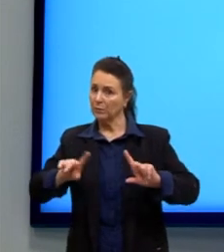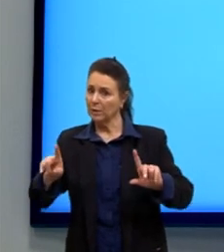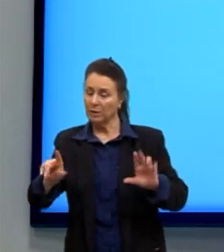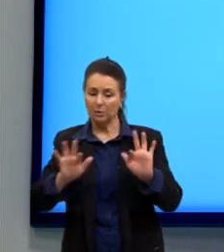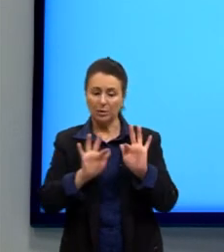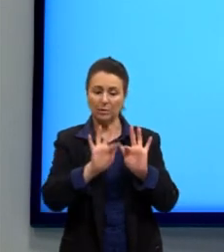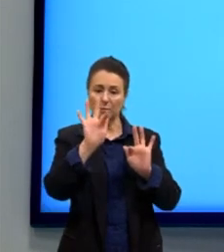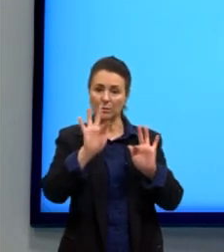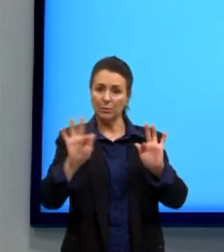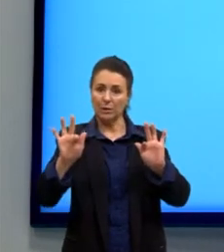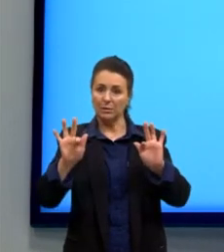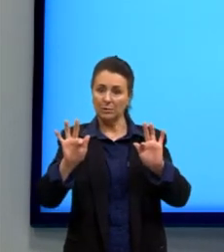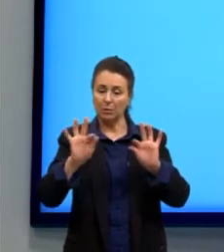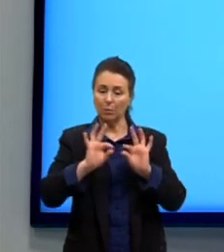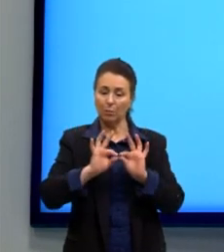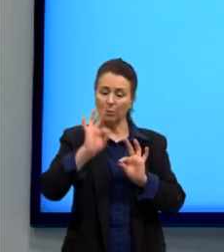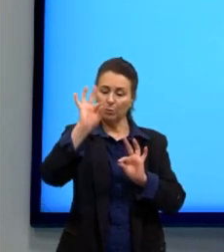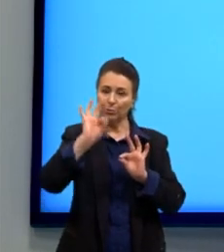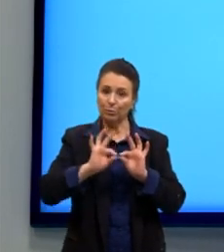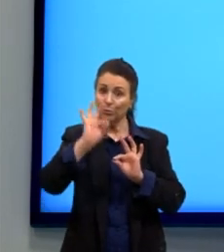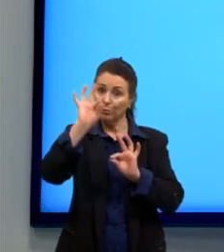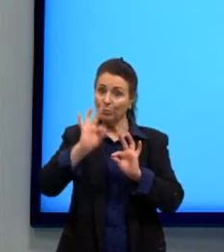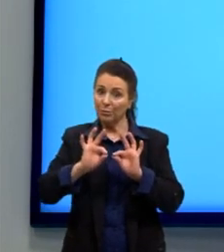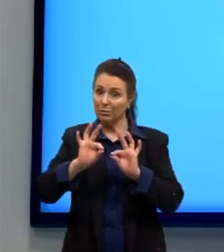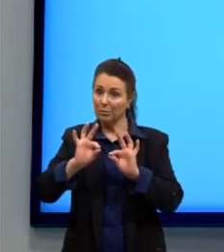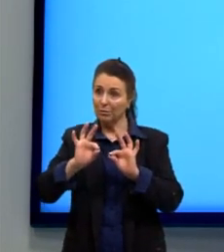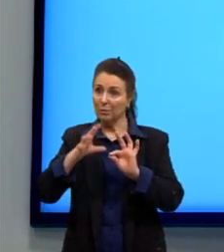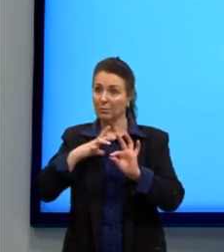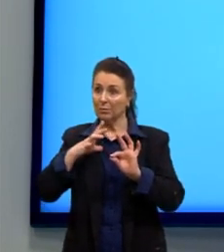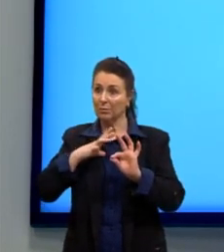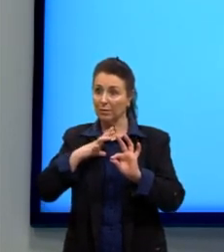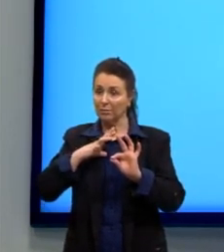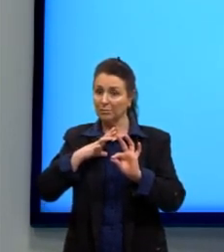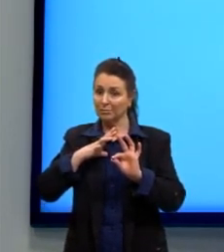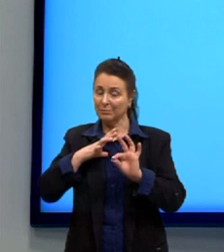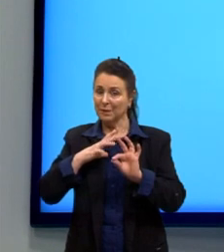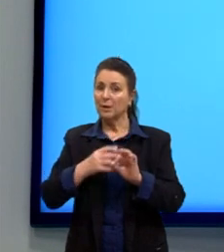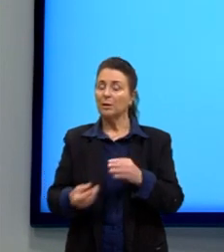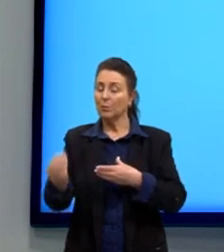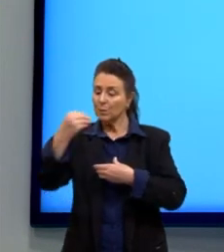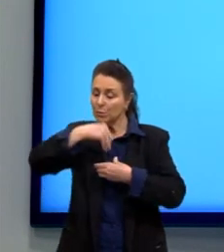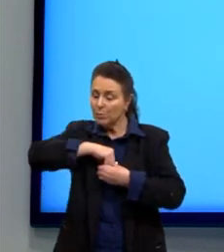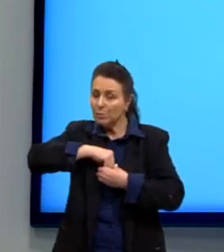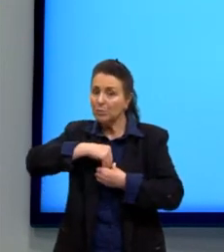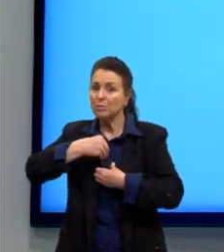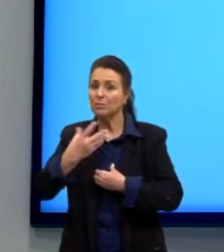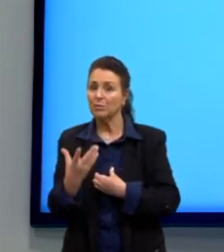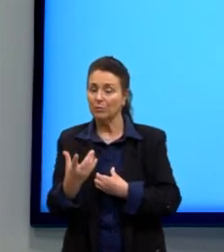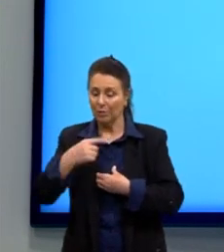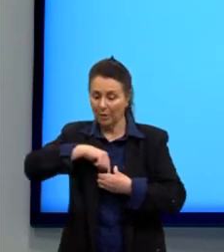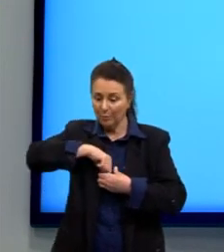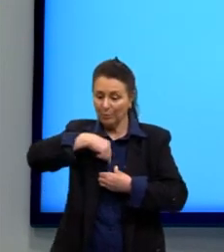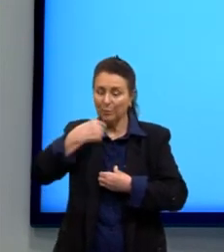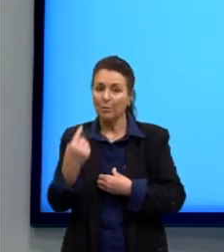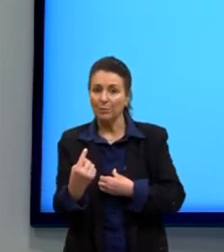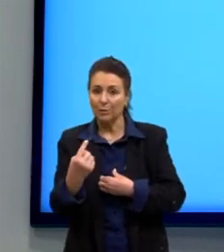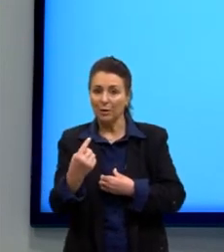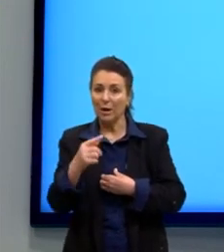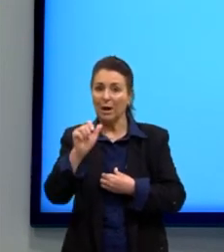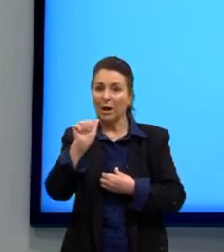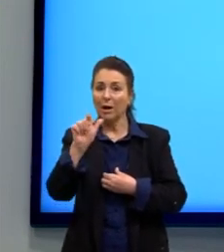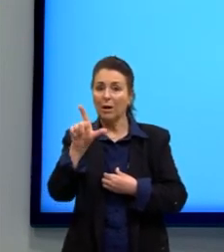frequência, né, para cada idade, enfim. Então, é subjetivo. A altura é